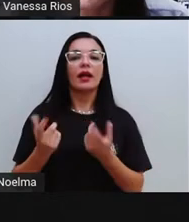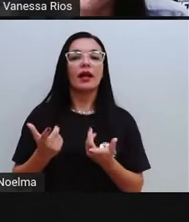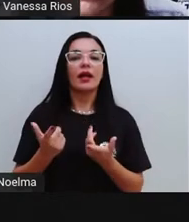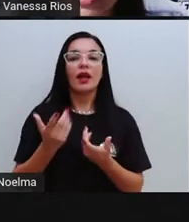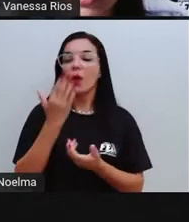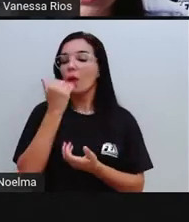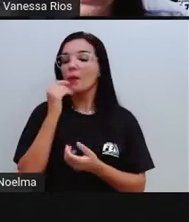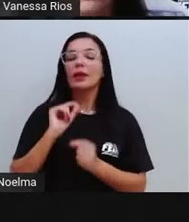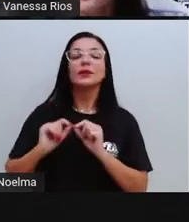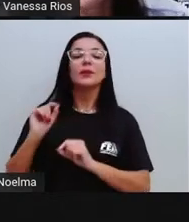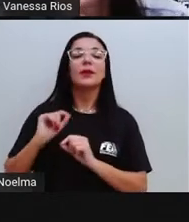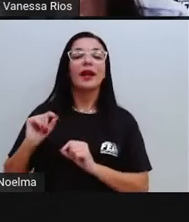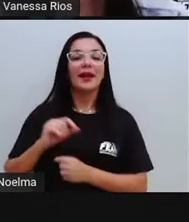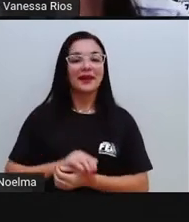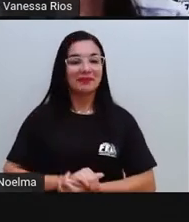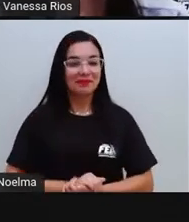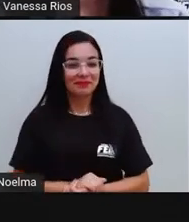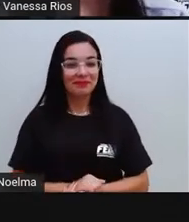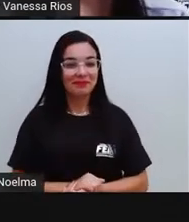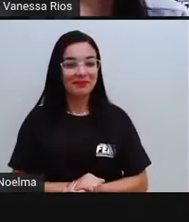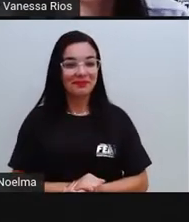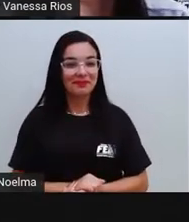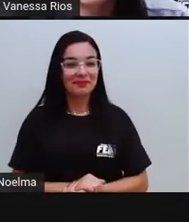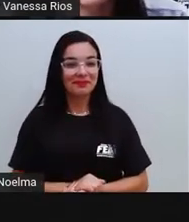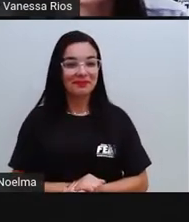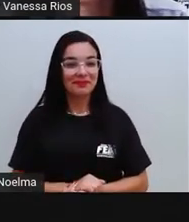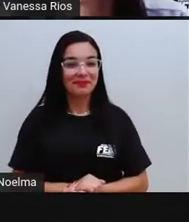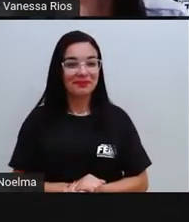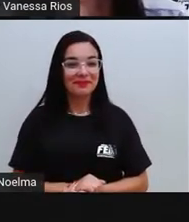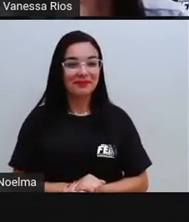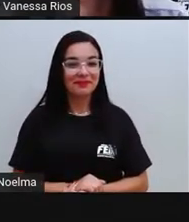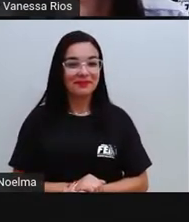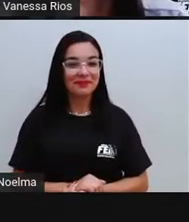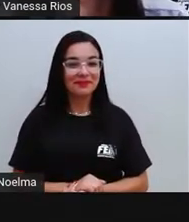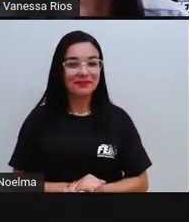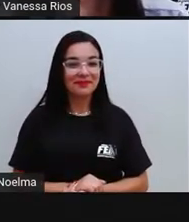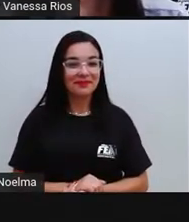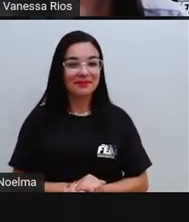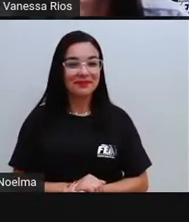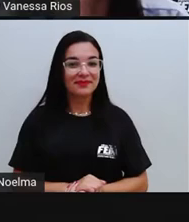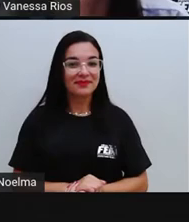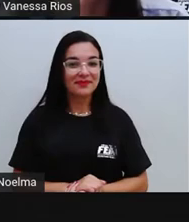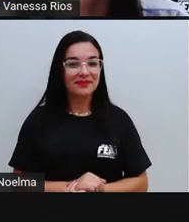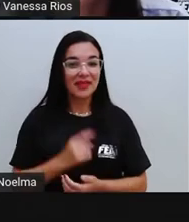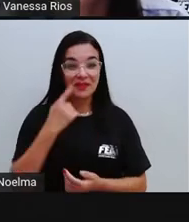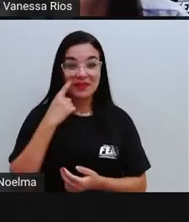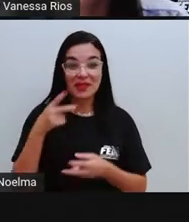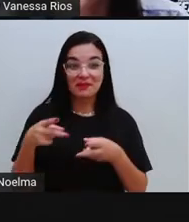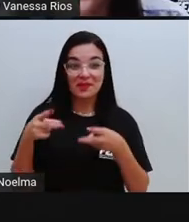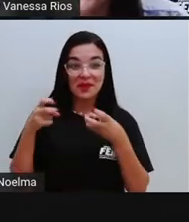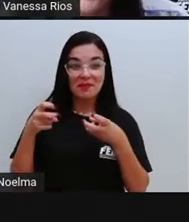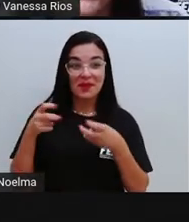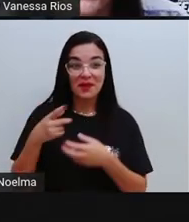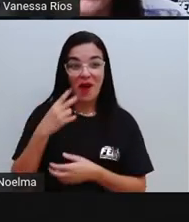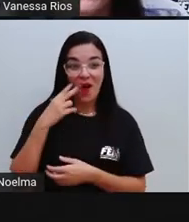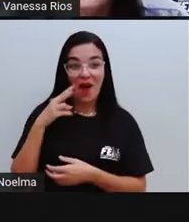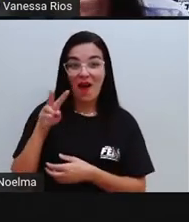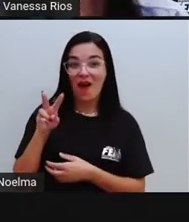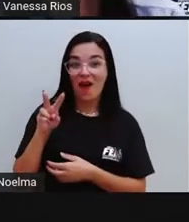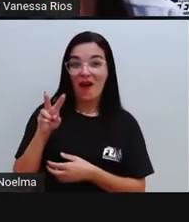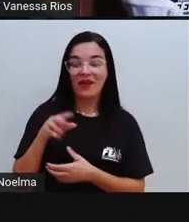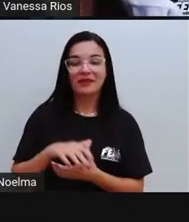alimentando? Qual é o alimento que aparece aí para elas? Perceberam? Olha só.